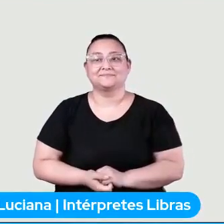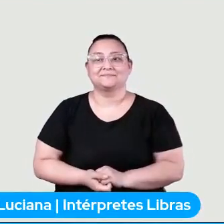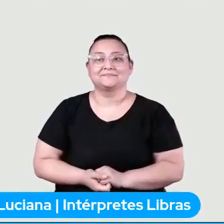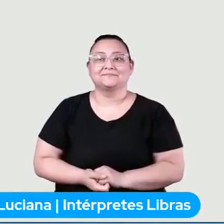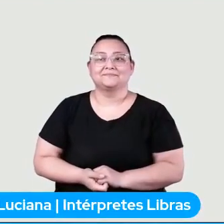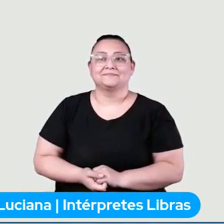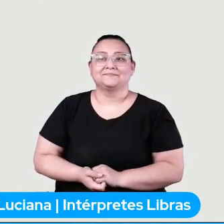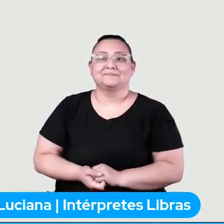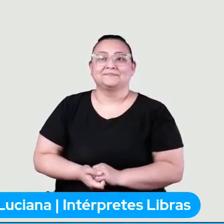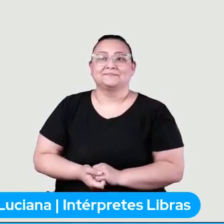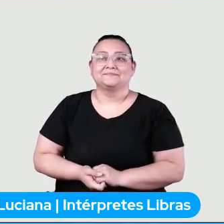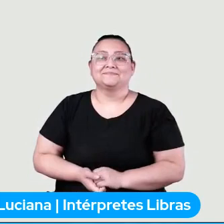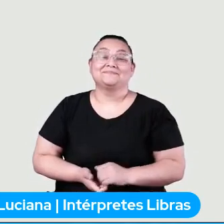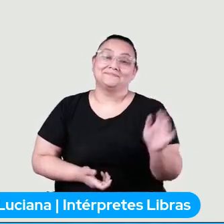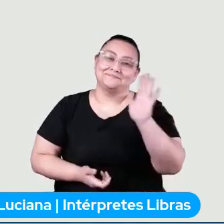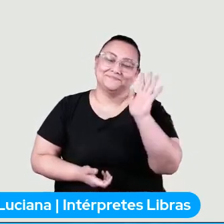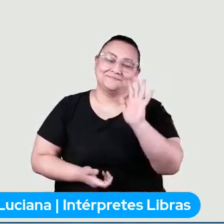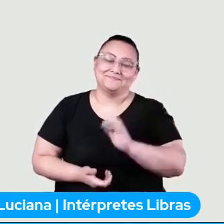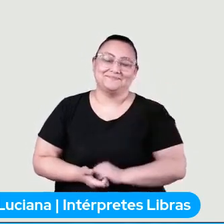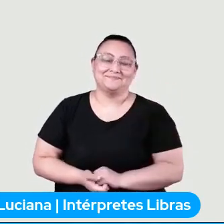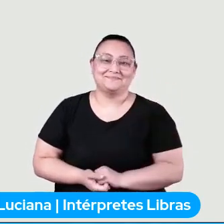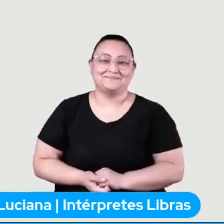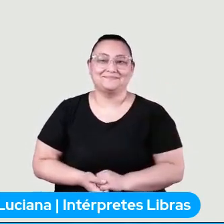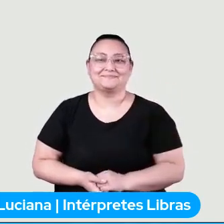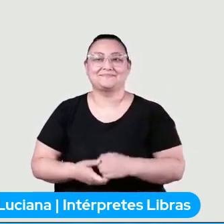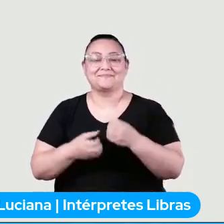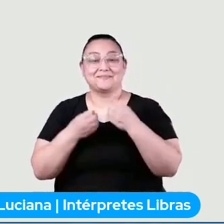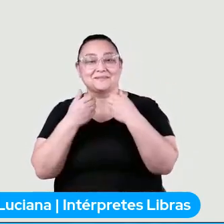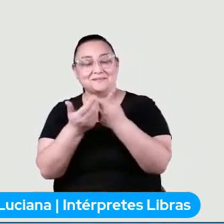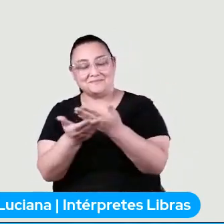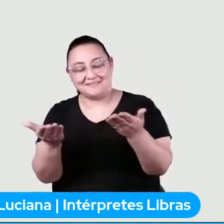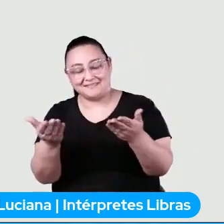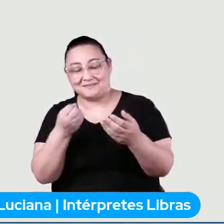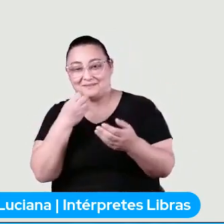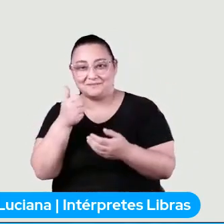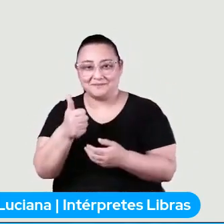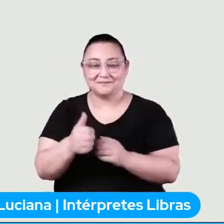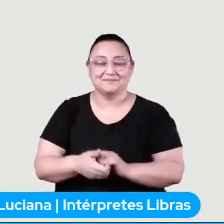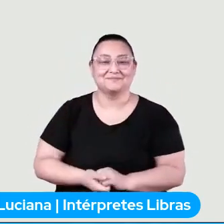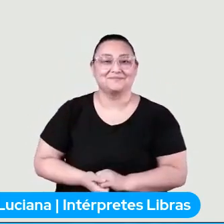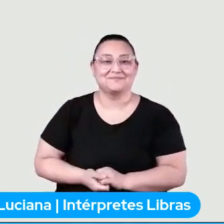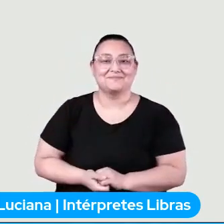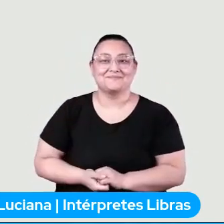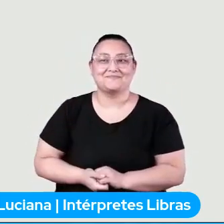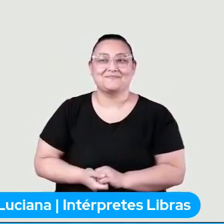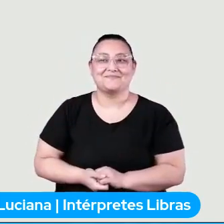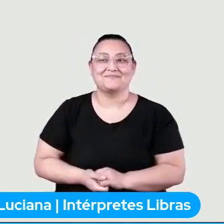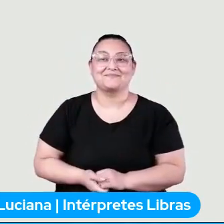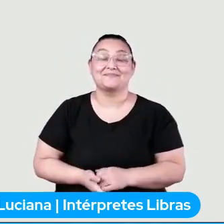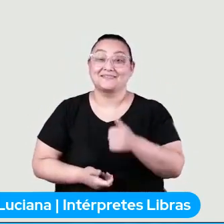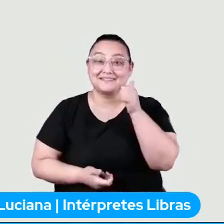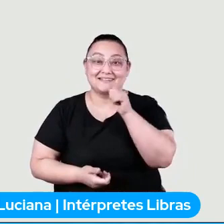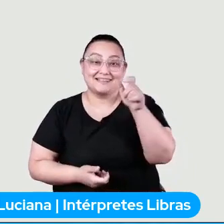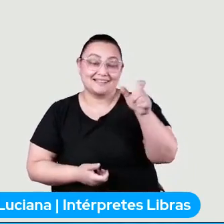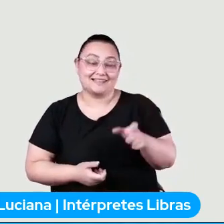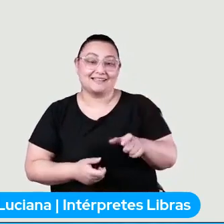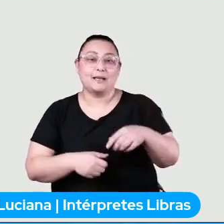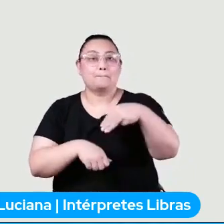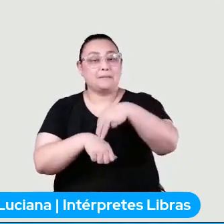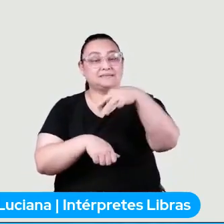Oi. E aí, tudo bem? Tudo bom? Então, ela que é mestranda,